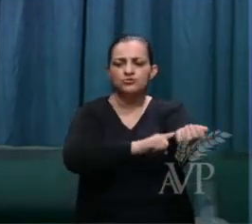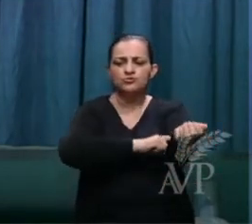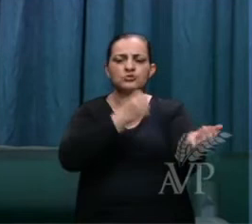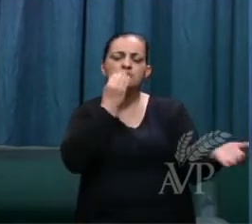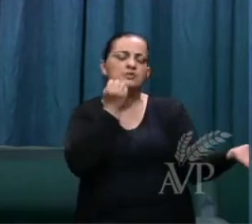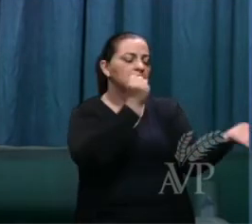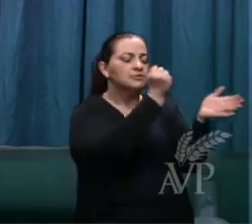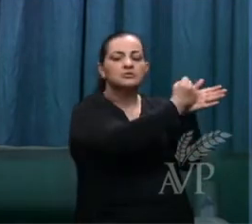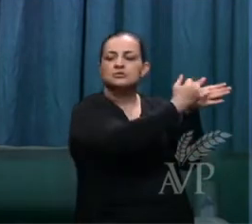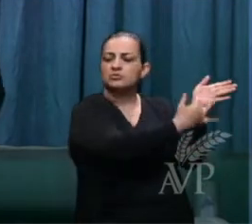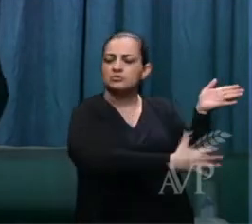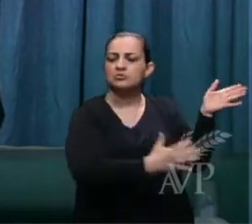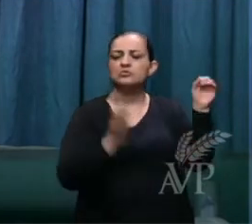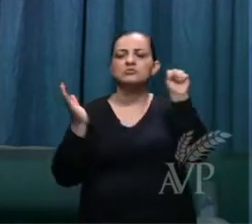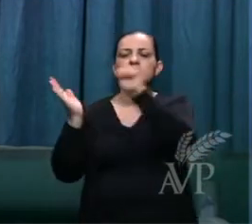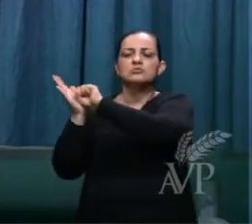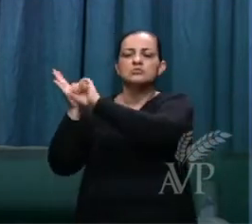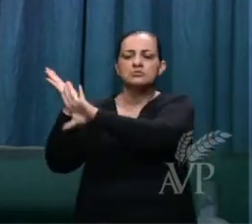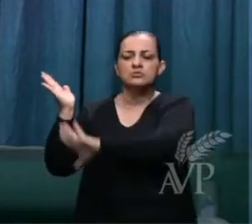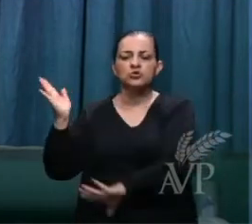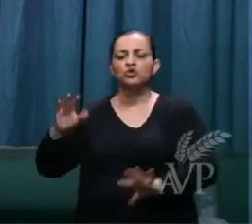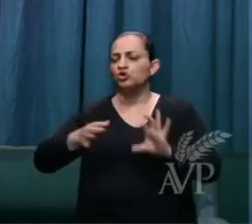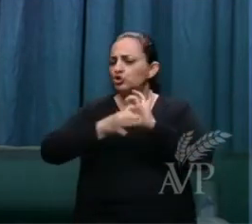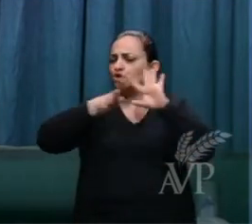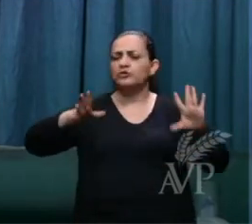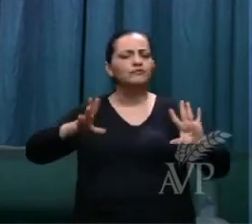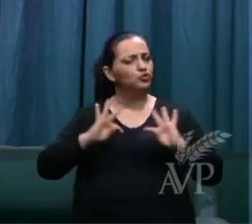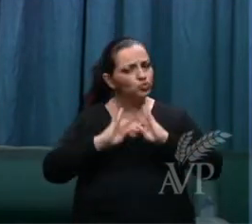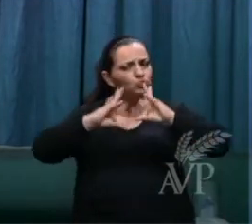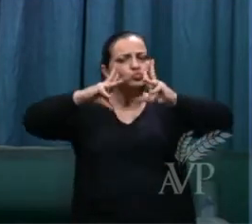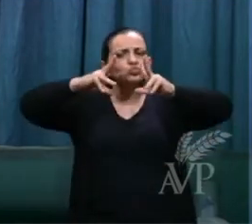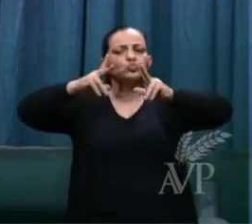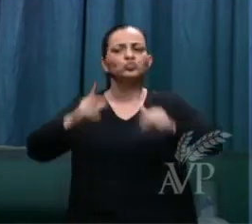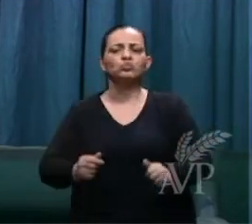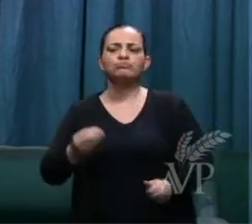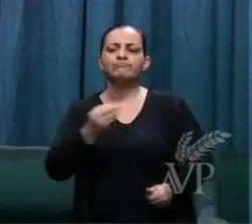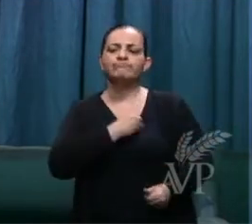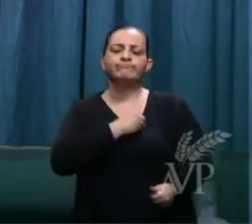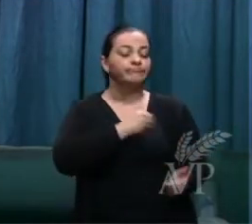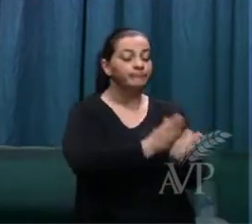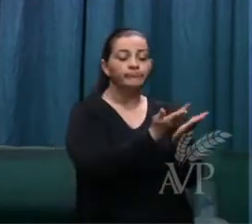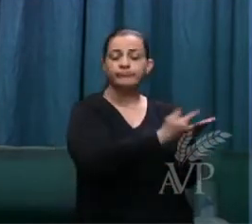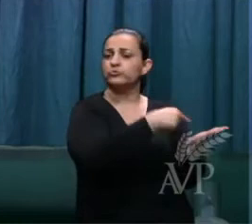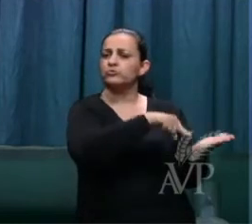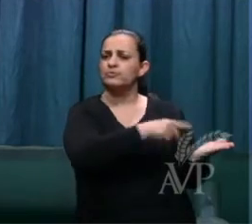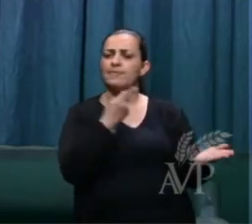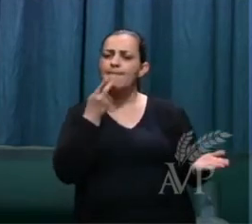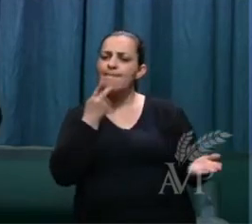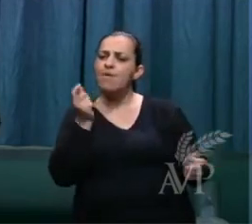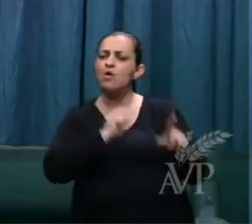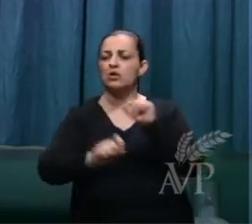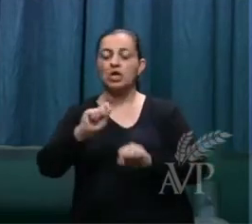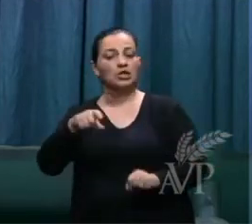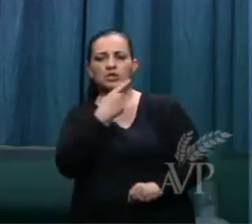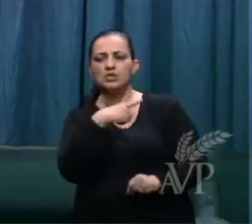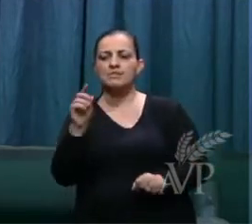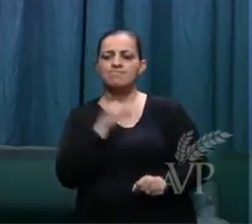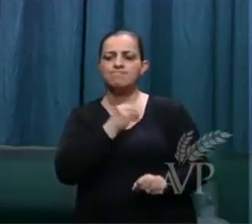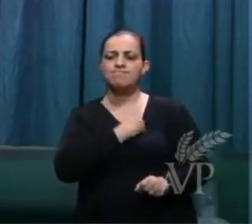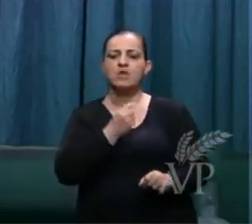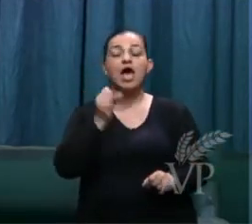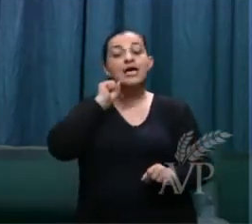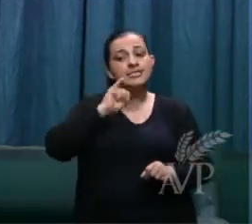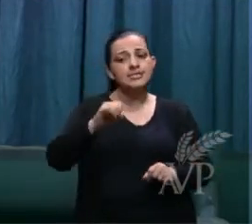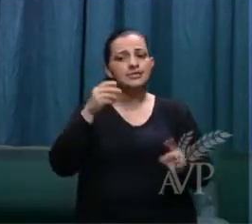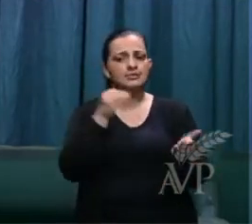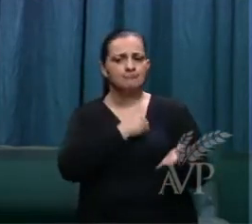lavou e purificou de todo pecado a bíblia diz não pequeis mas se alguém pecar temos